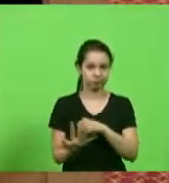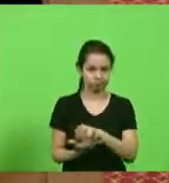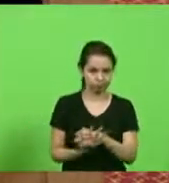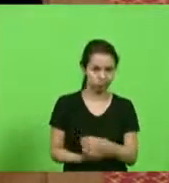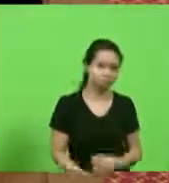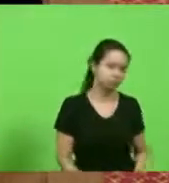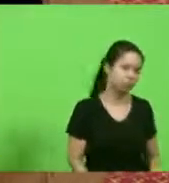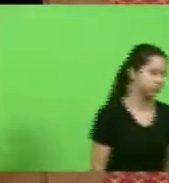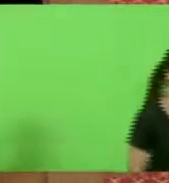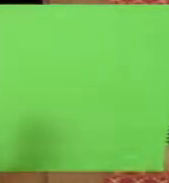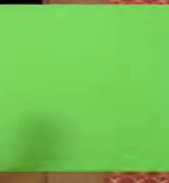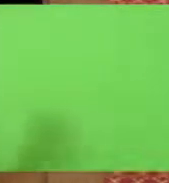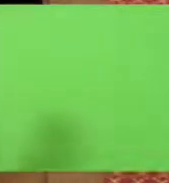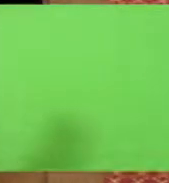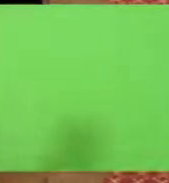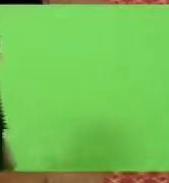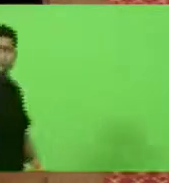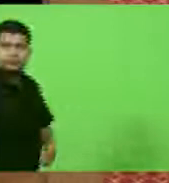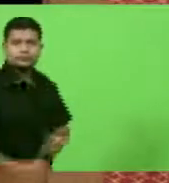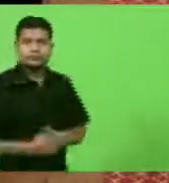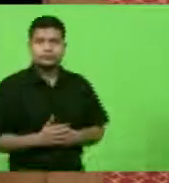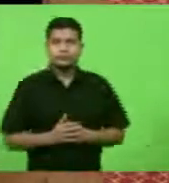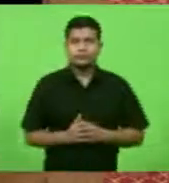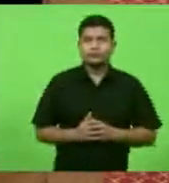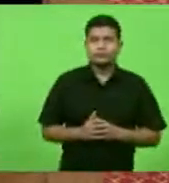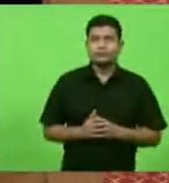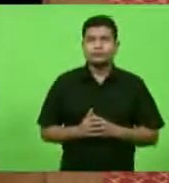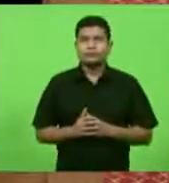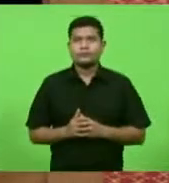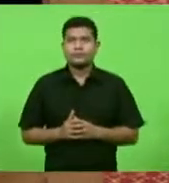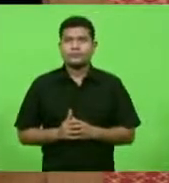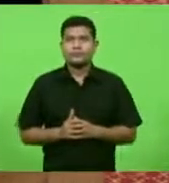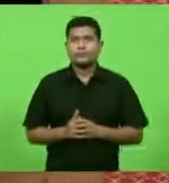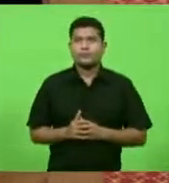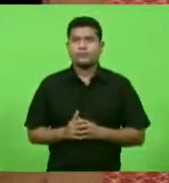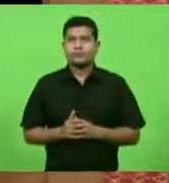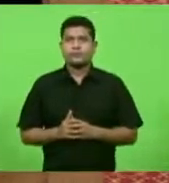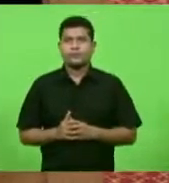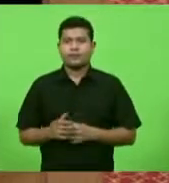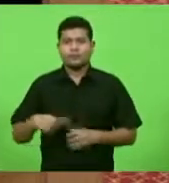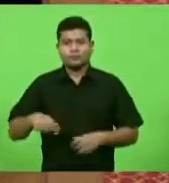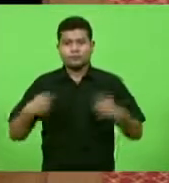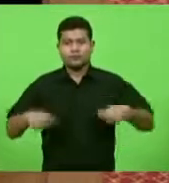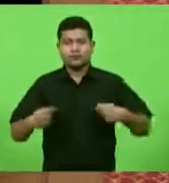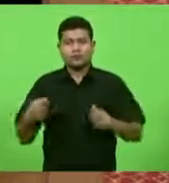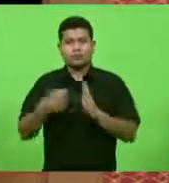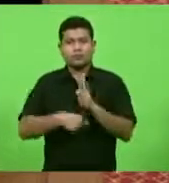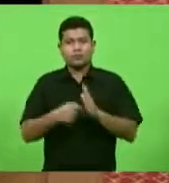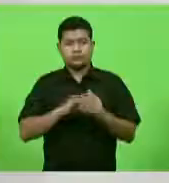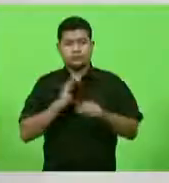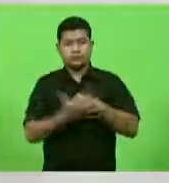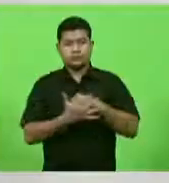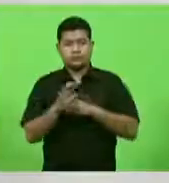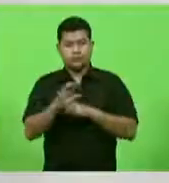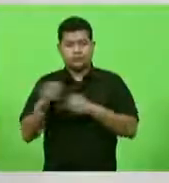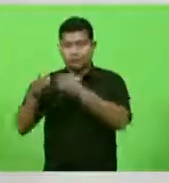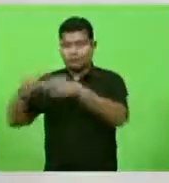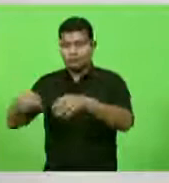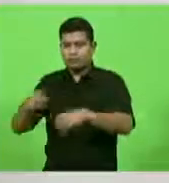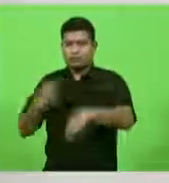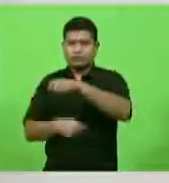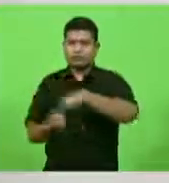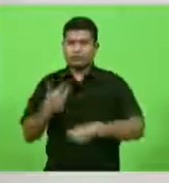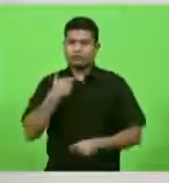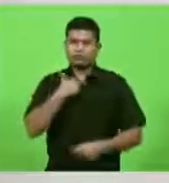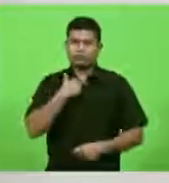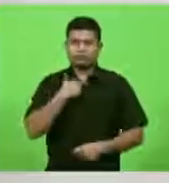temos que combater a pandemia sem destruir a economia obrigado deputado alto obrigado deputados então fica